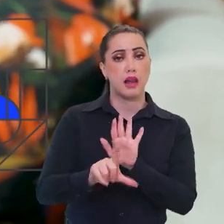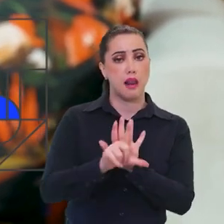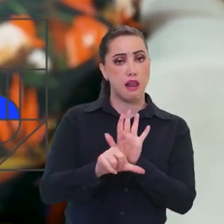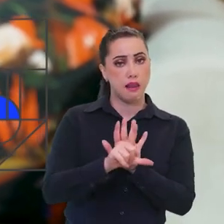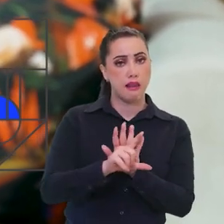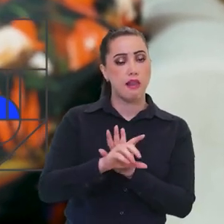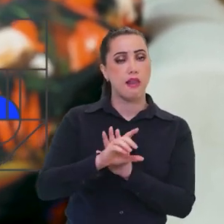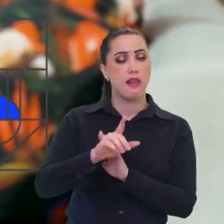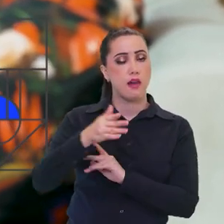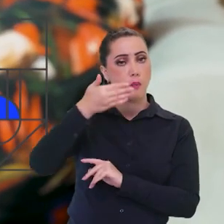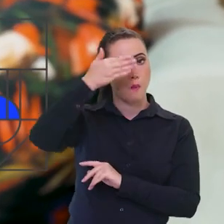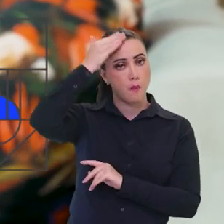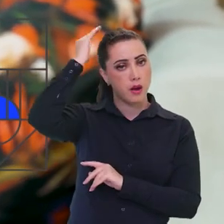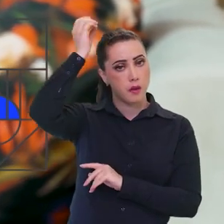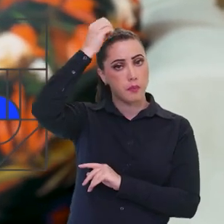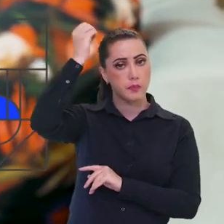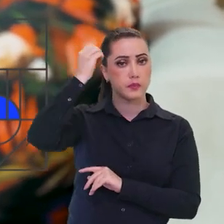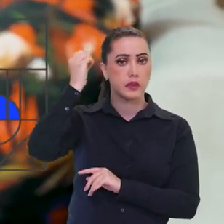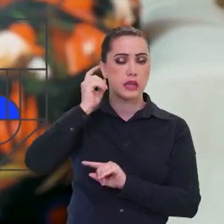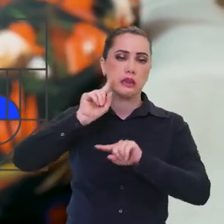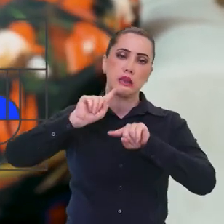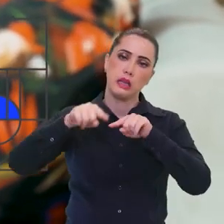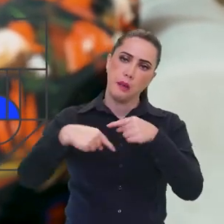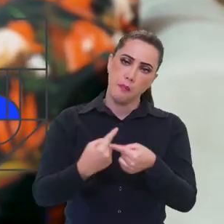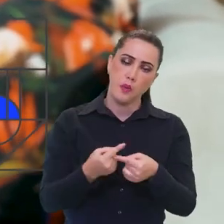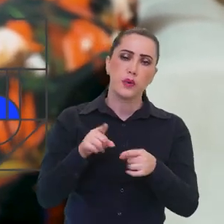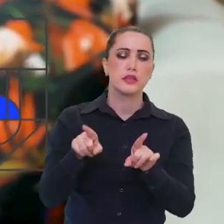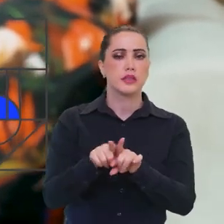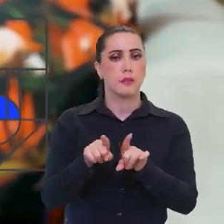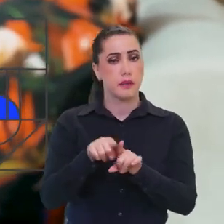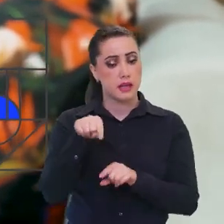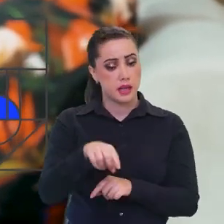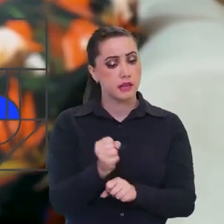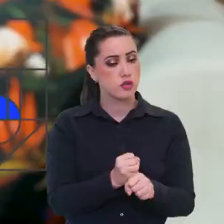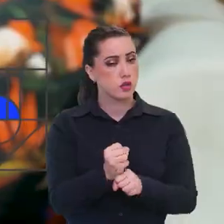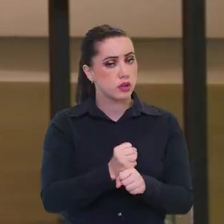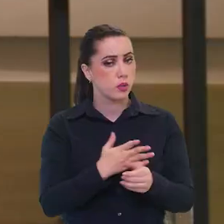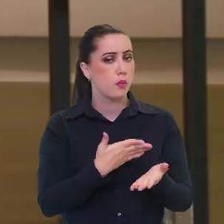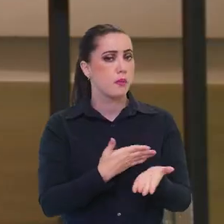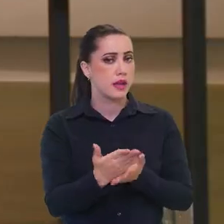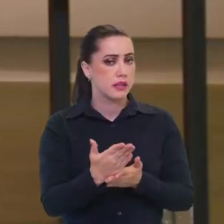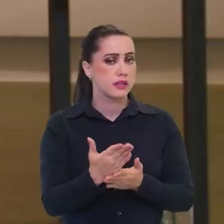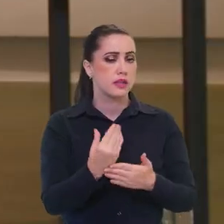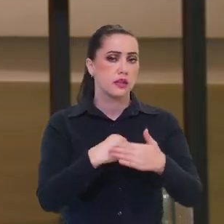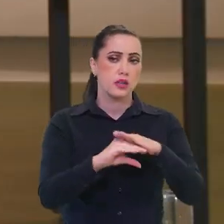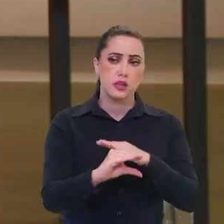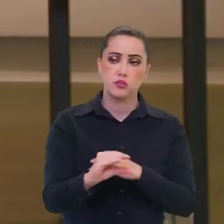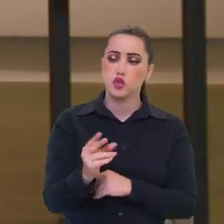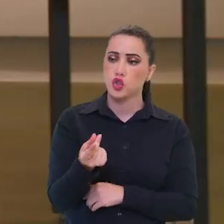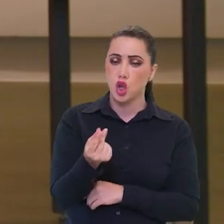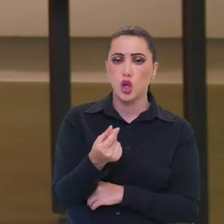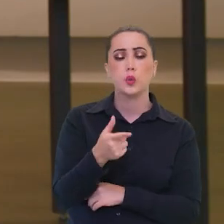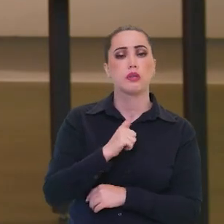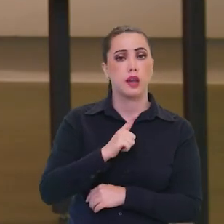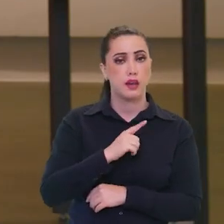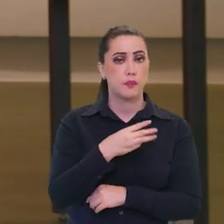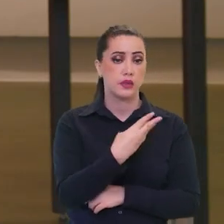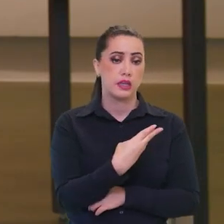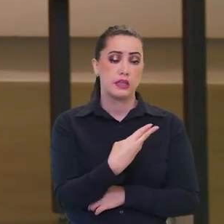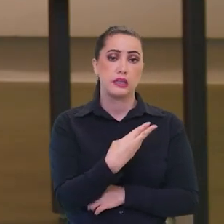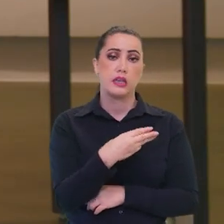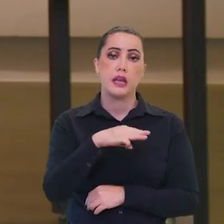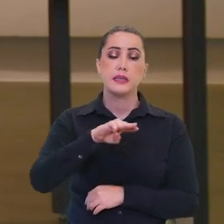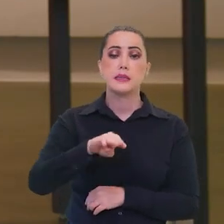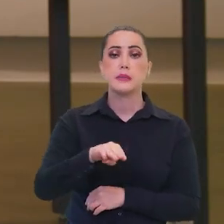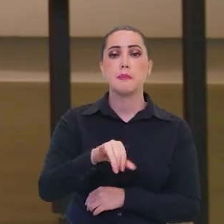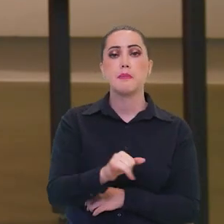Gustavo, que é essa lei agora emergencial, e depois, na sequência ainda, esse ano, tem mais 3 bilhões, que é da